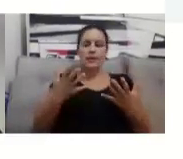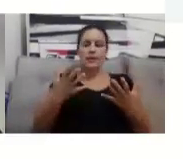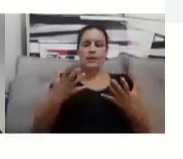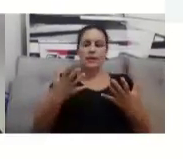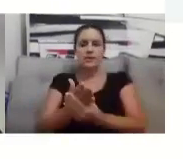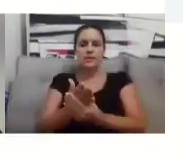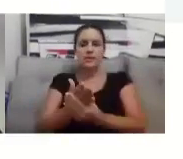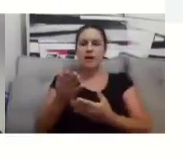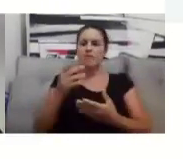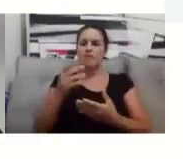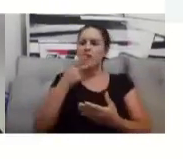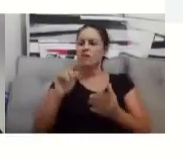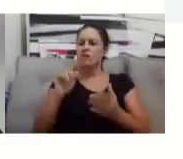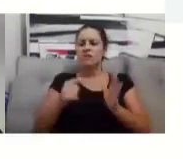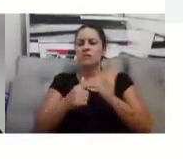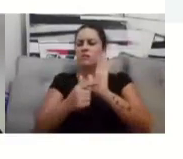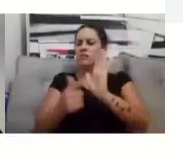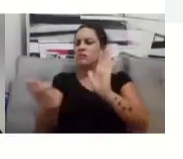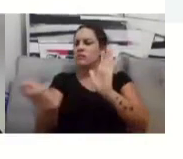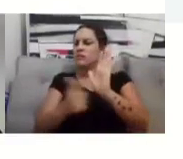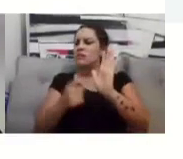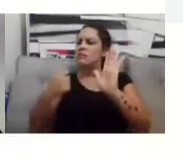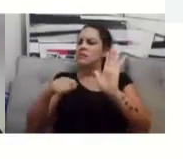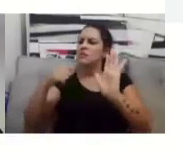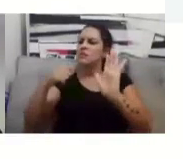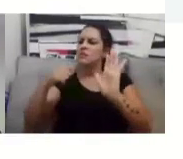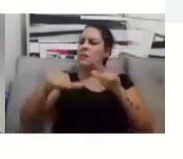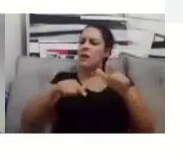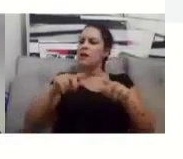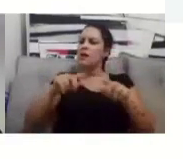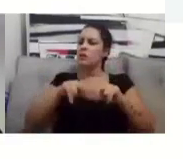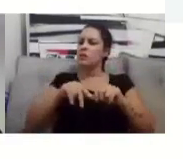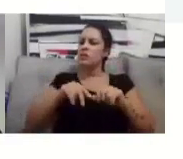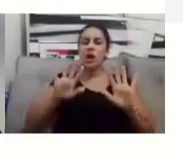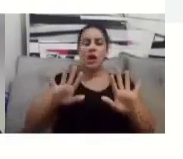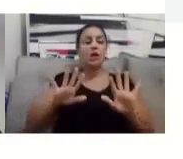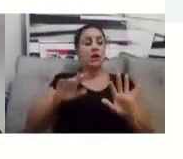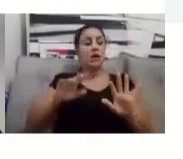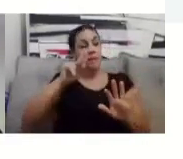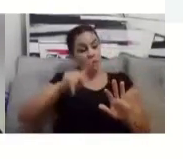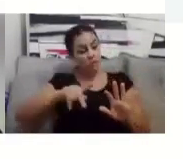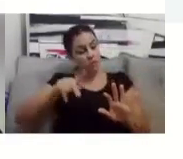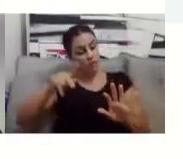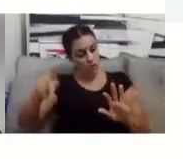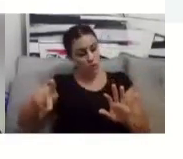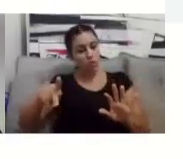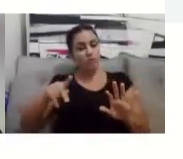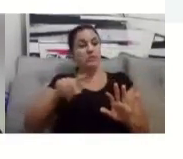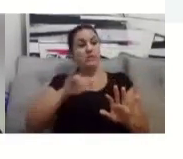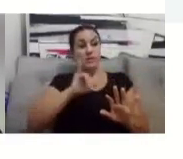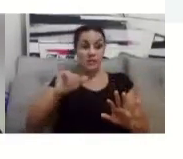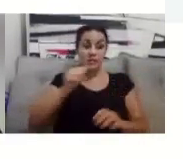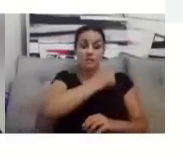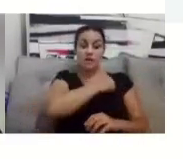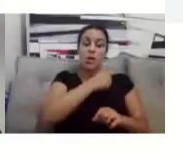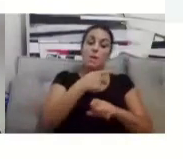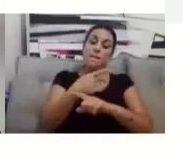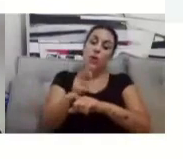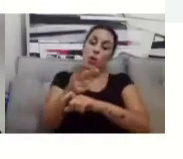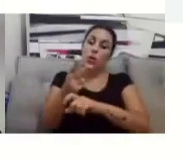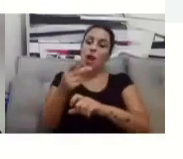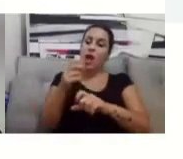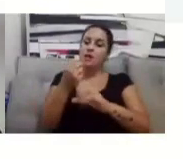oportunidade para ele. Ou, professora Mariana não deu nenhuma avaliação, teve aula normal, mas não teve avaliação. Não há porquê